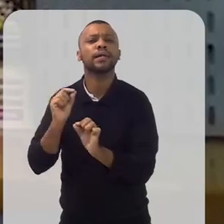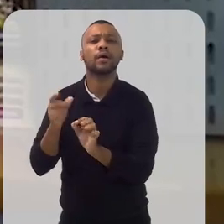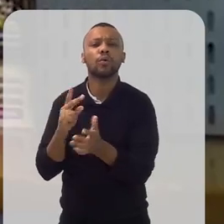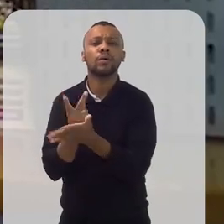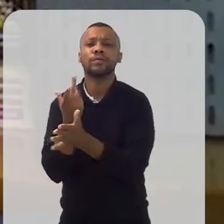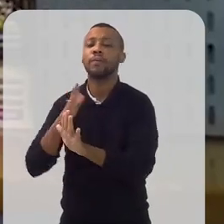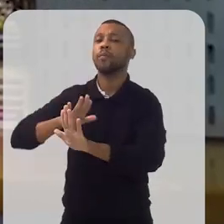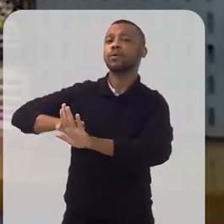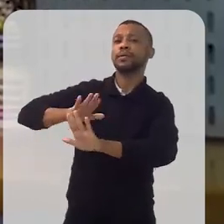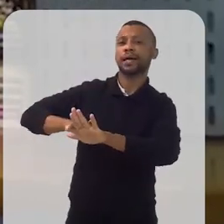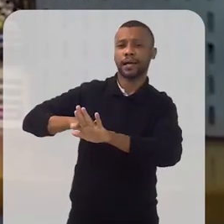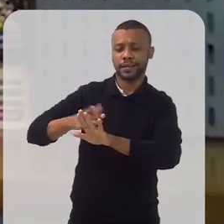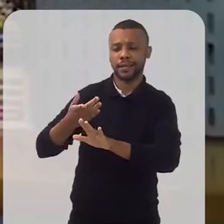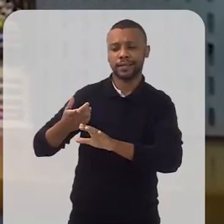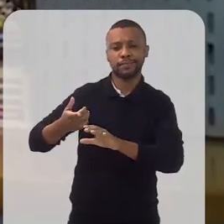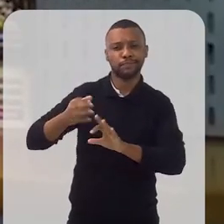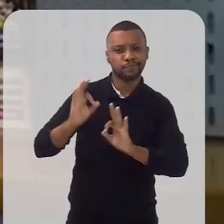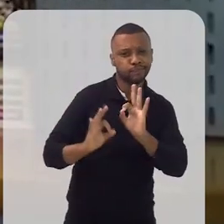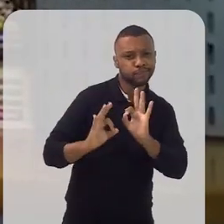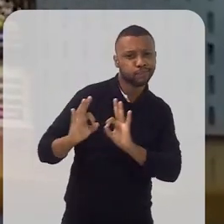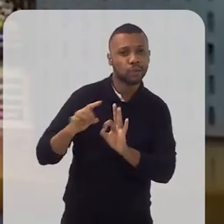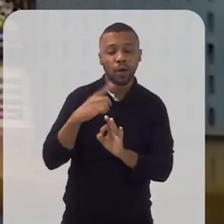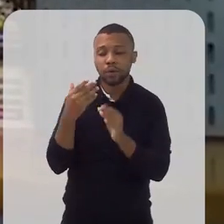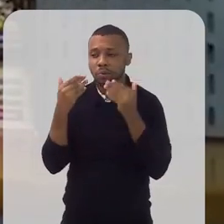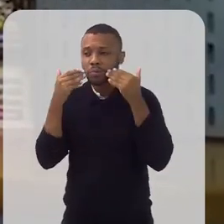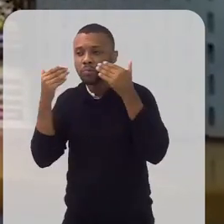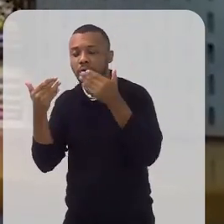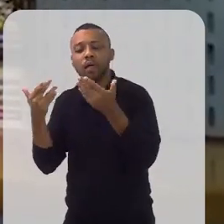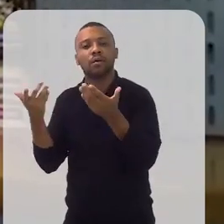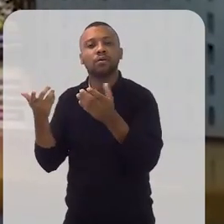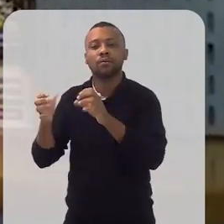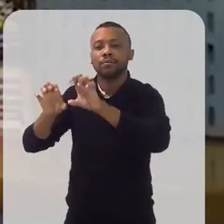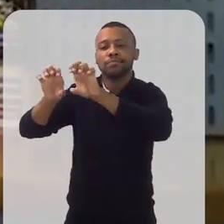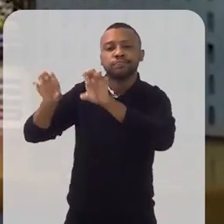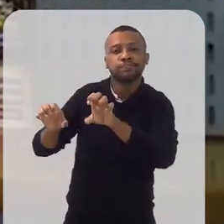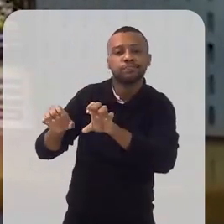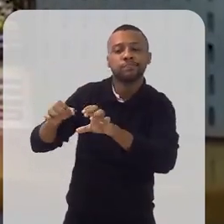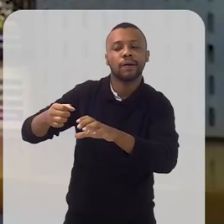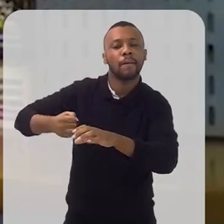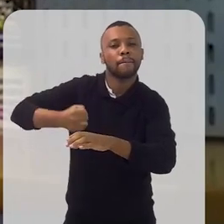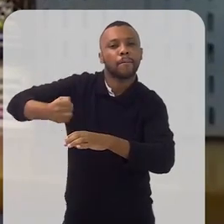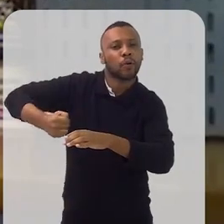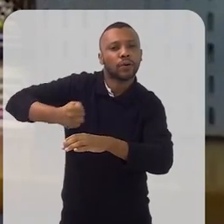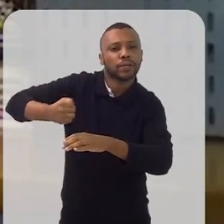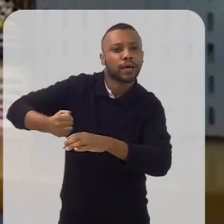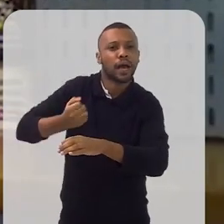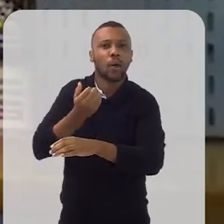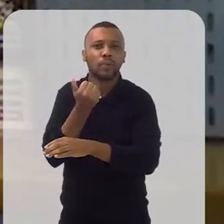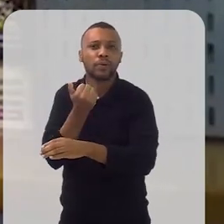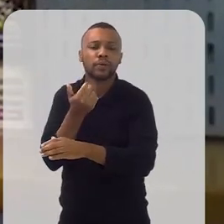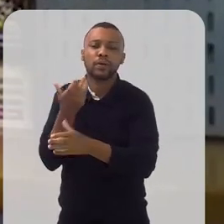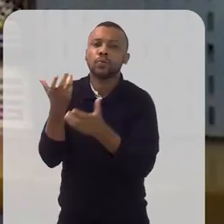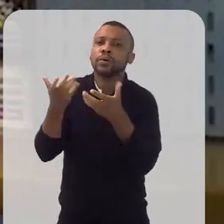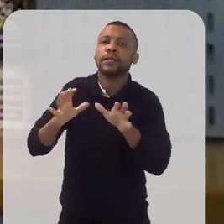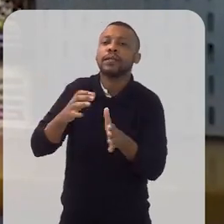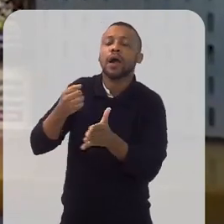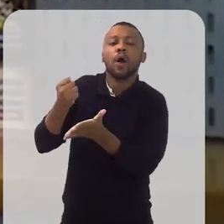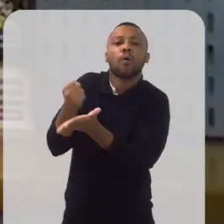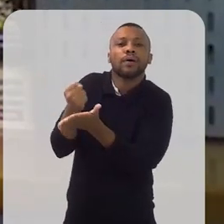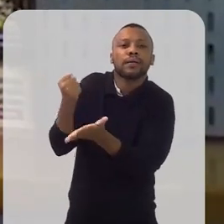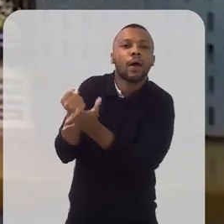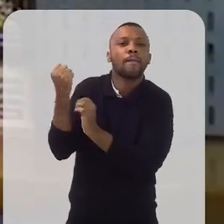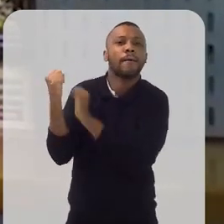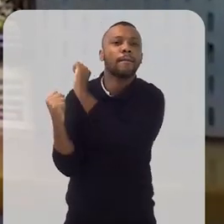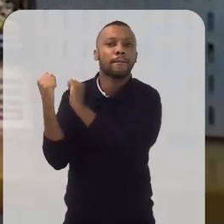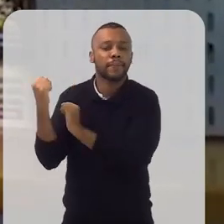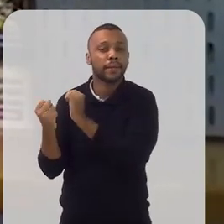refeições? Nos quilombos, nos deparamos com estruturas muito precárias para produzir essa comida. A gente não queria contratar uma empresa